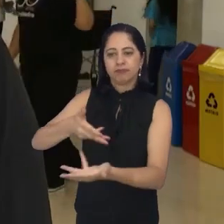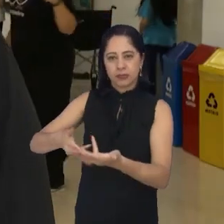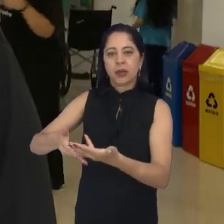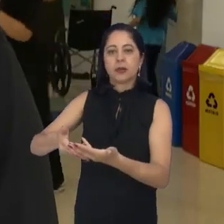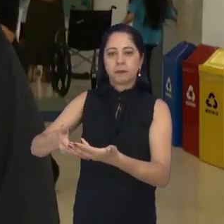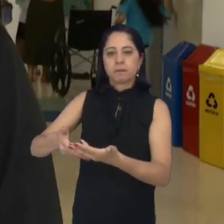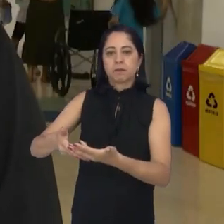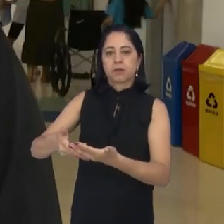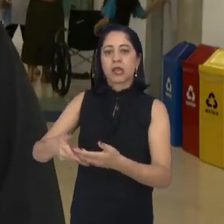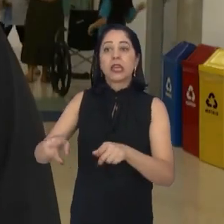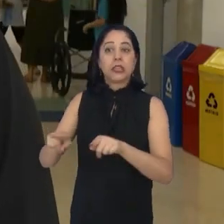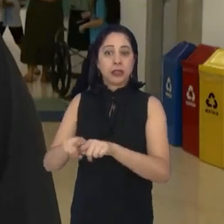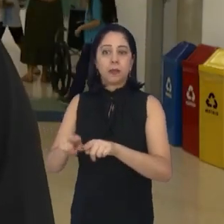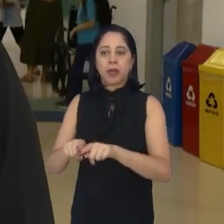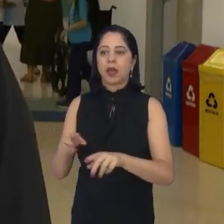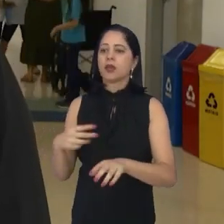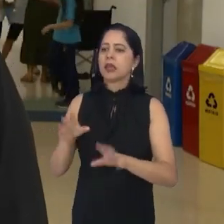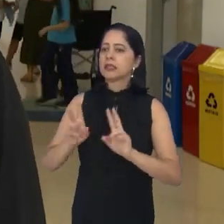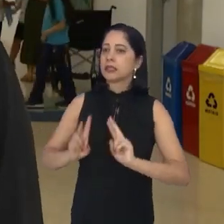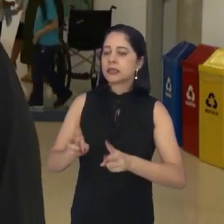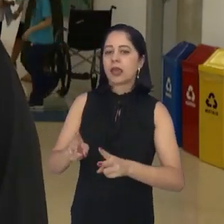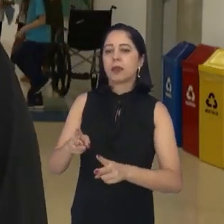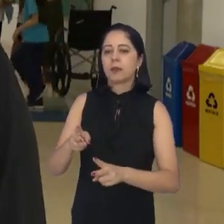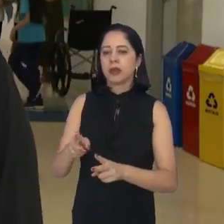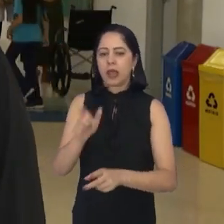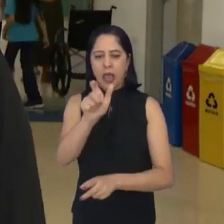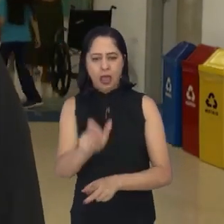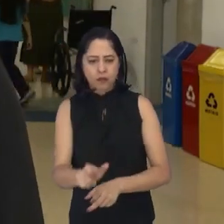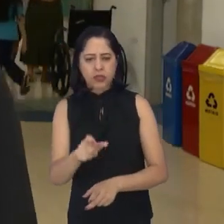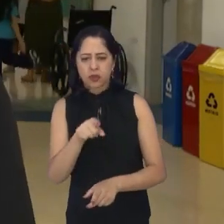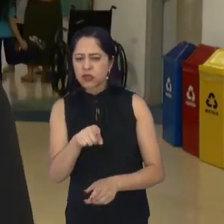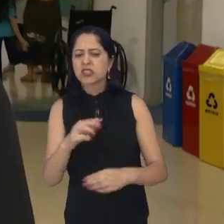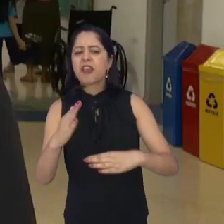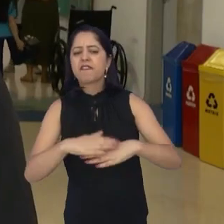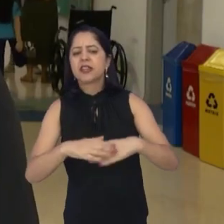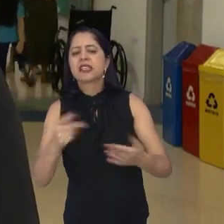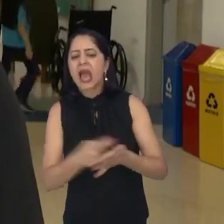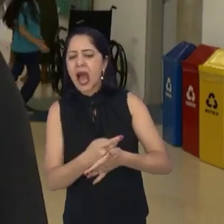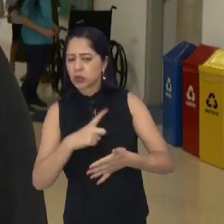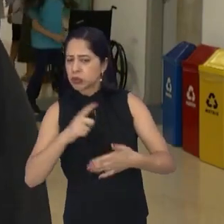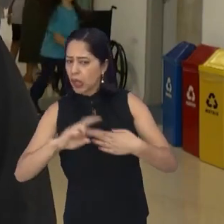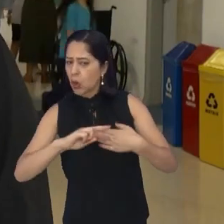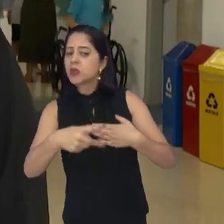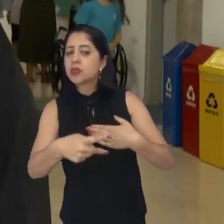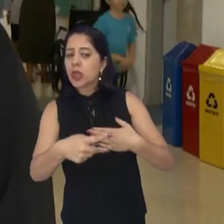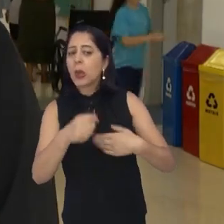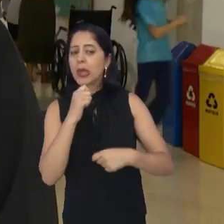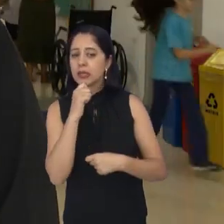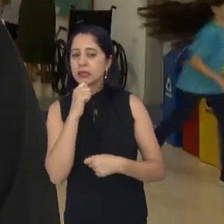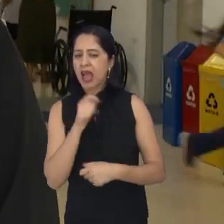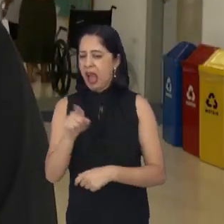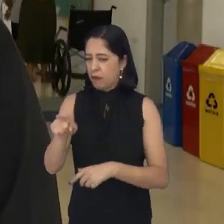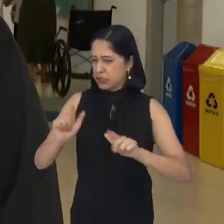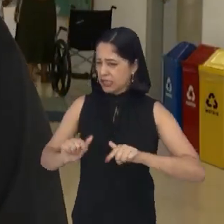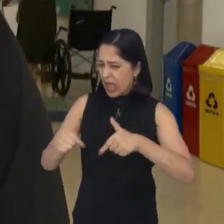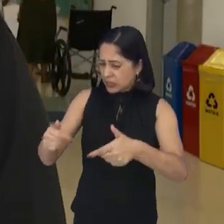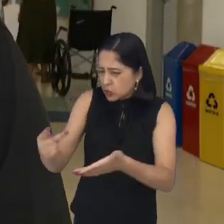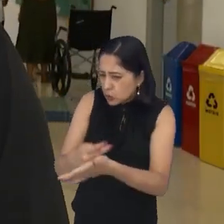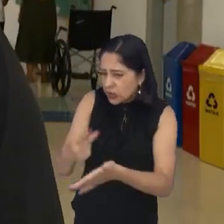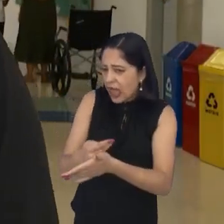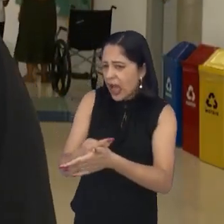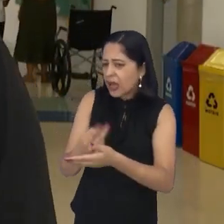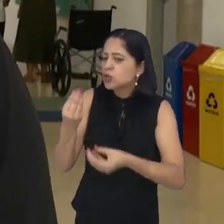E aí a gente vai ouvindo, puxa, mas isso que você fez tem qual consequência? Ah, essa sua forma de agir